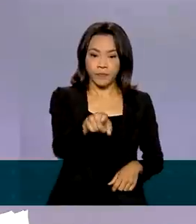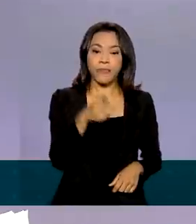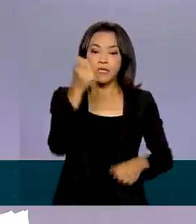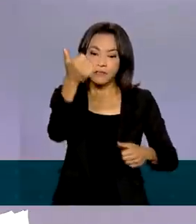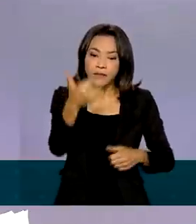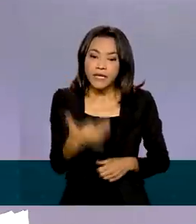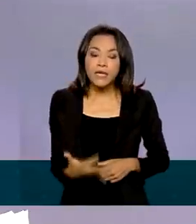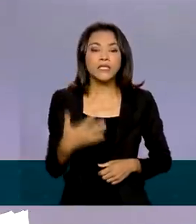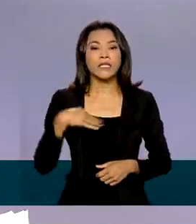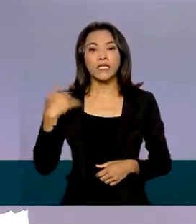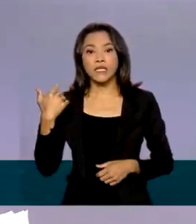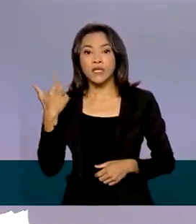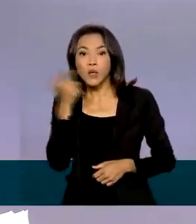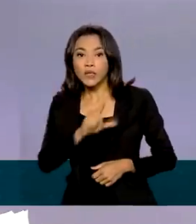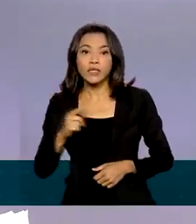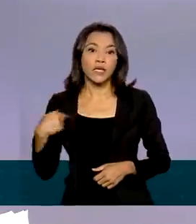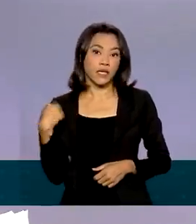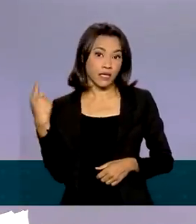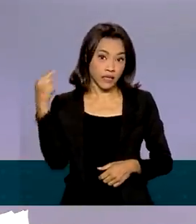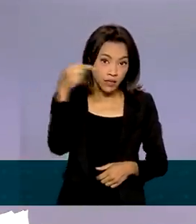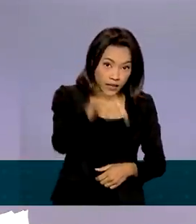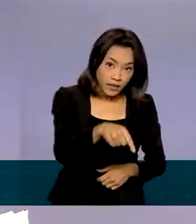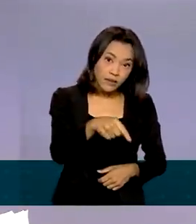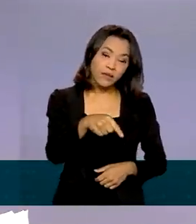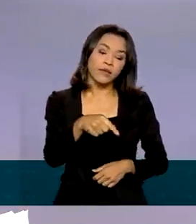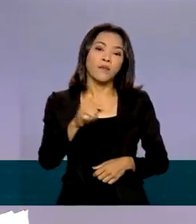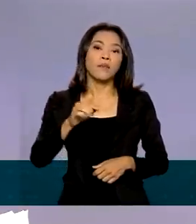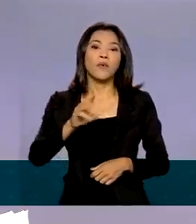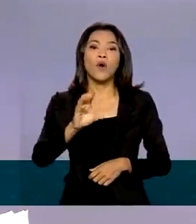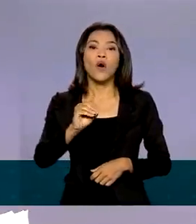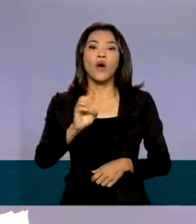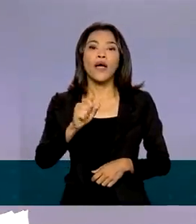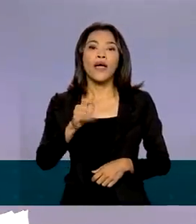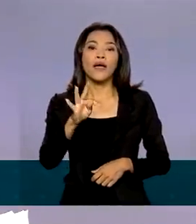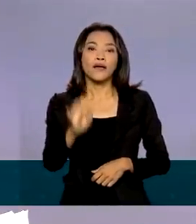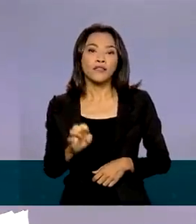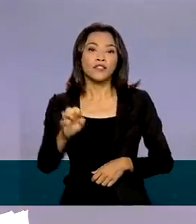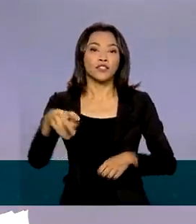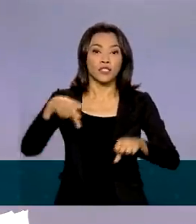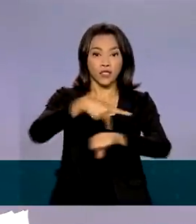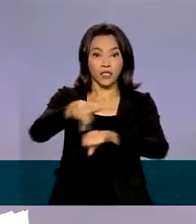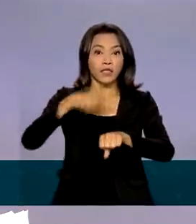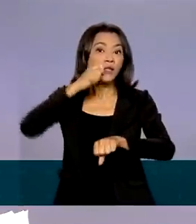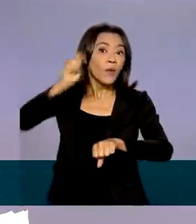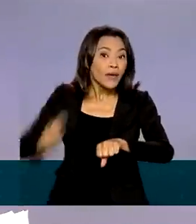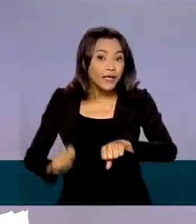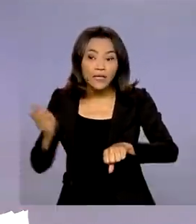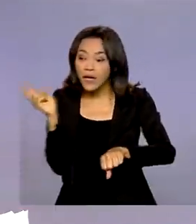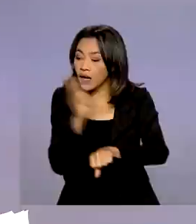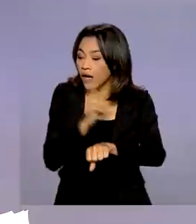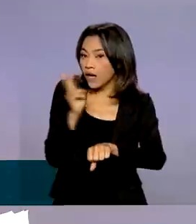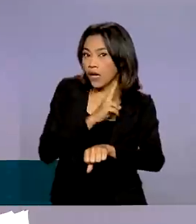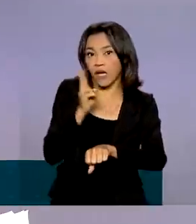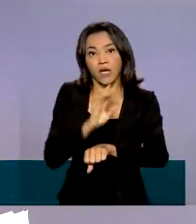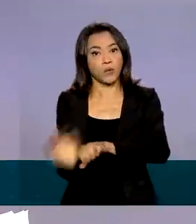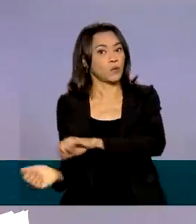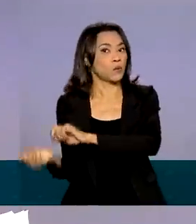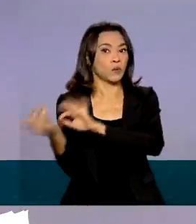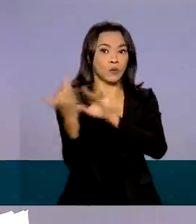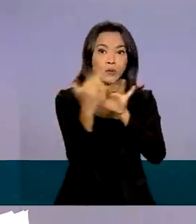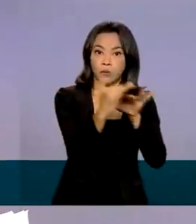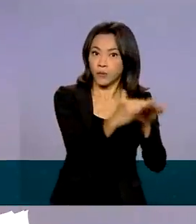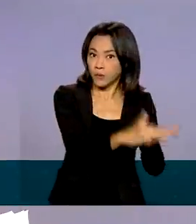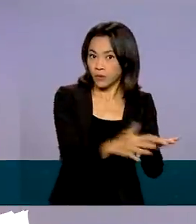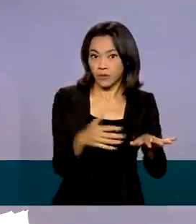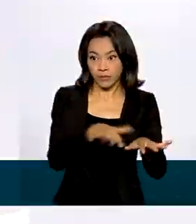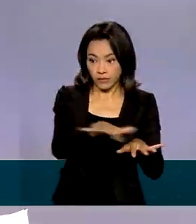por meios próprios para outros países ao oeste da Ucrânia são orientados a fazê-lo tão logo possível após informarem-se sobre a situação